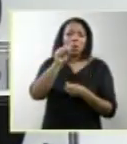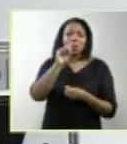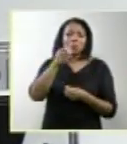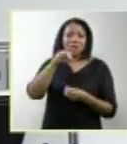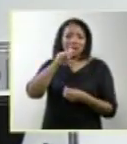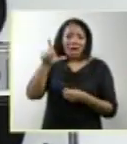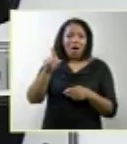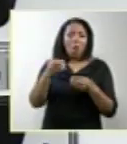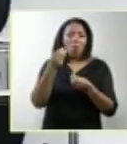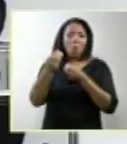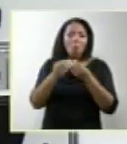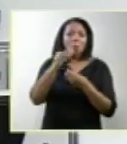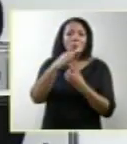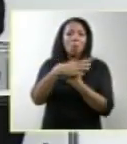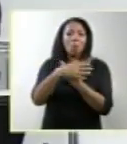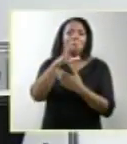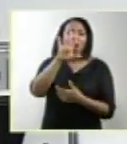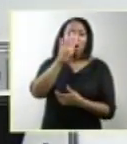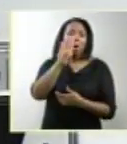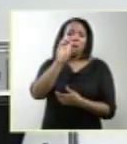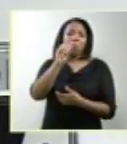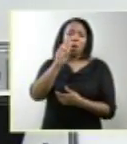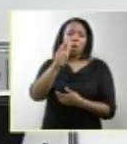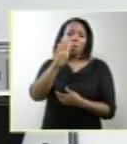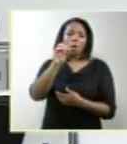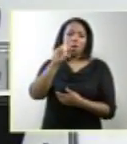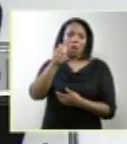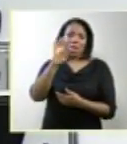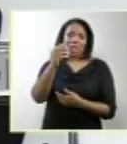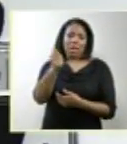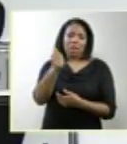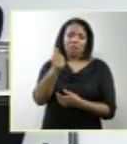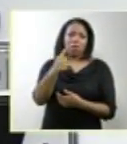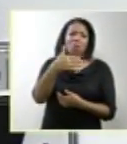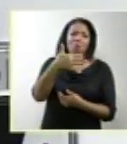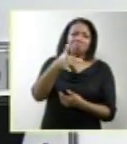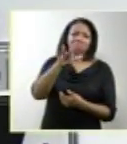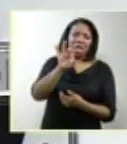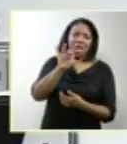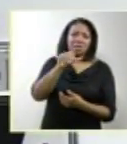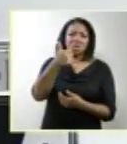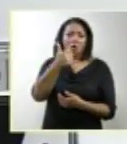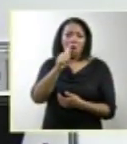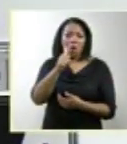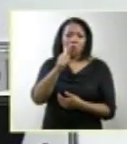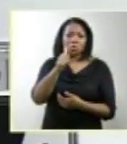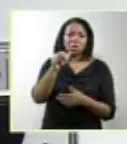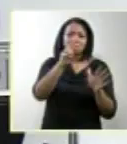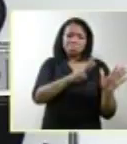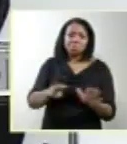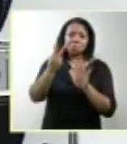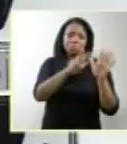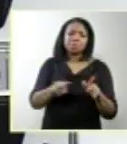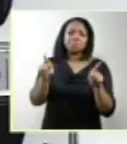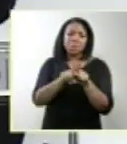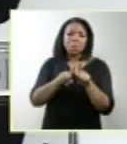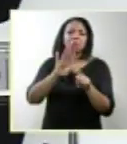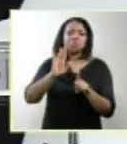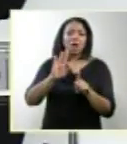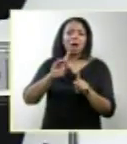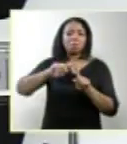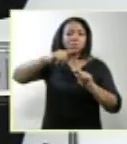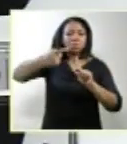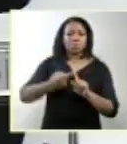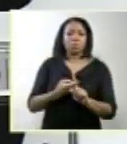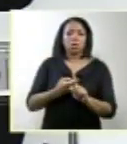já identificar no feto, facilmente, com qualquer aparelho de ultrassom, com 10, 11 semanas de gestação. Talvez, não podemos